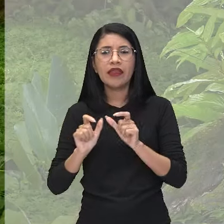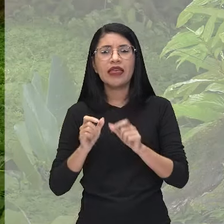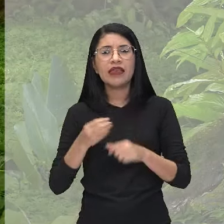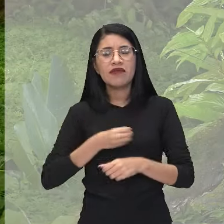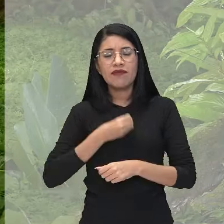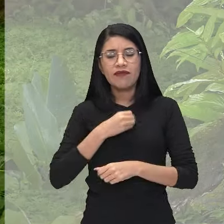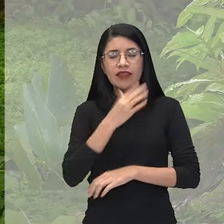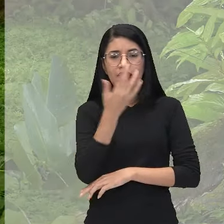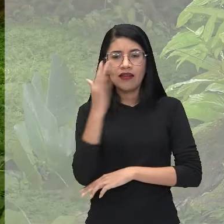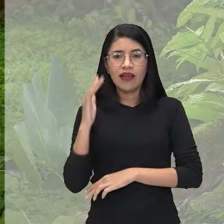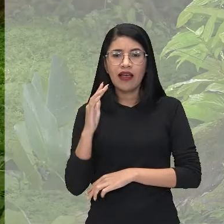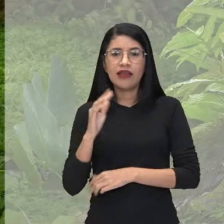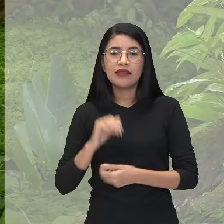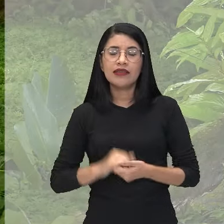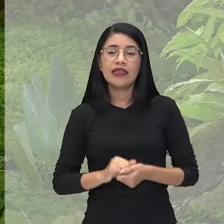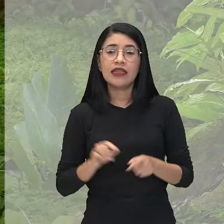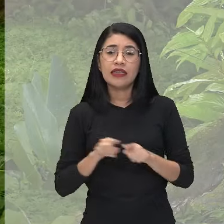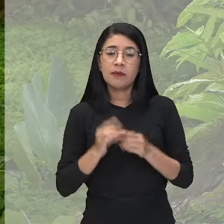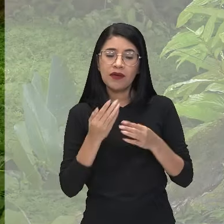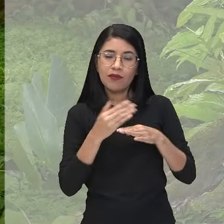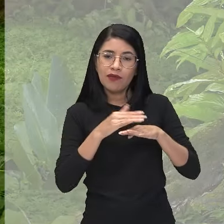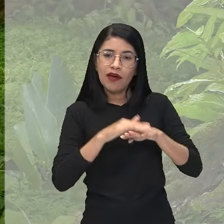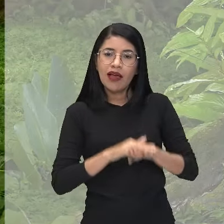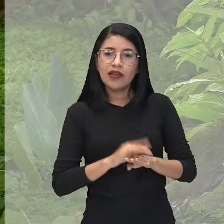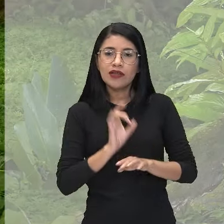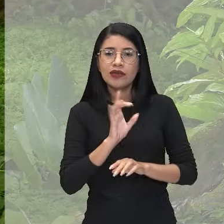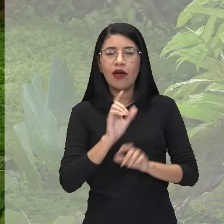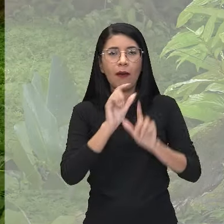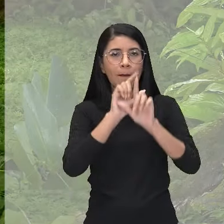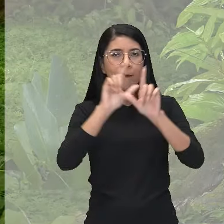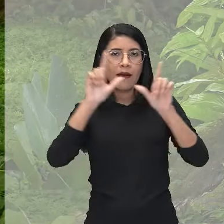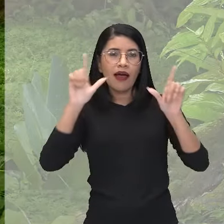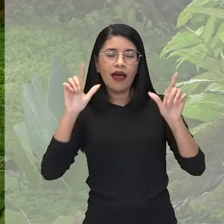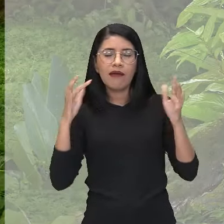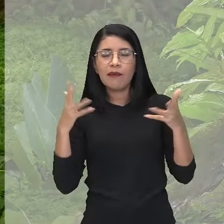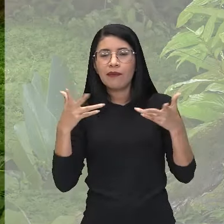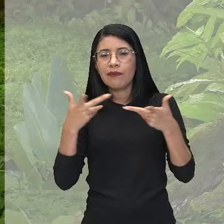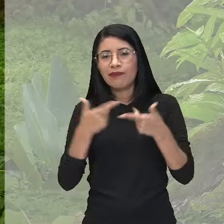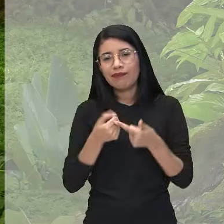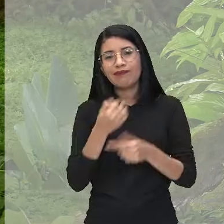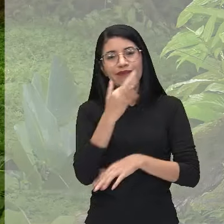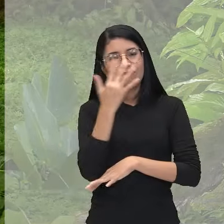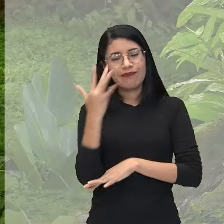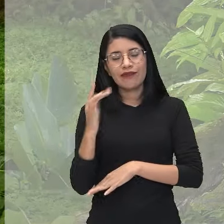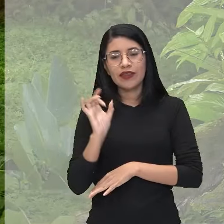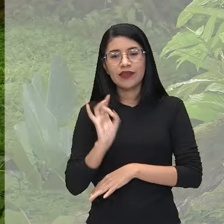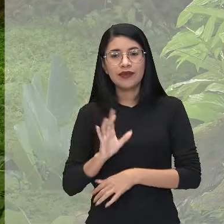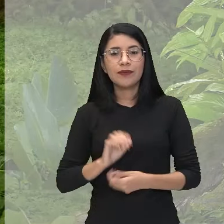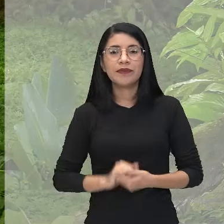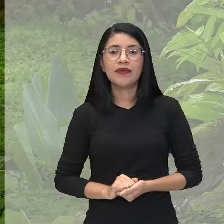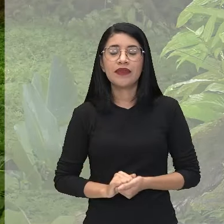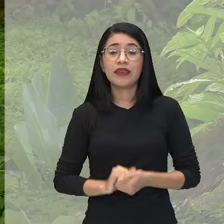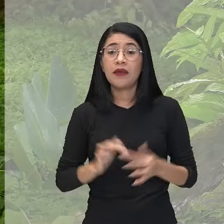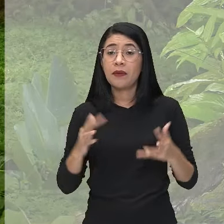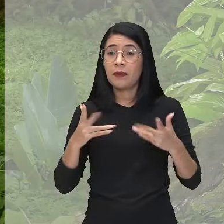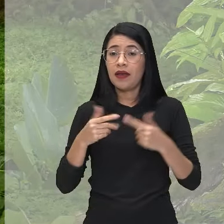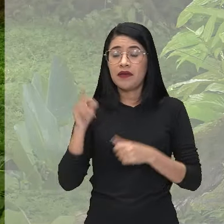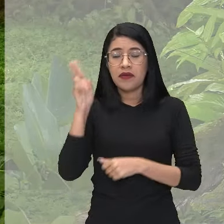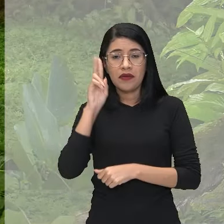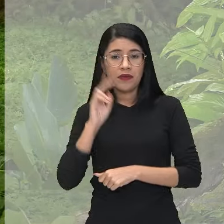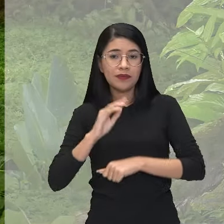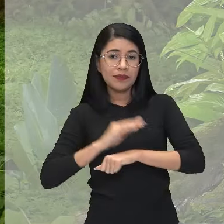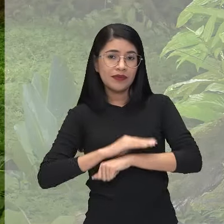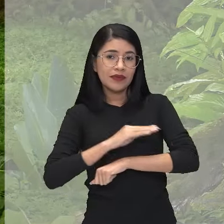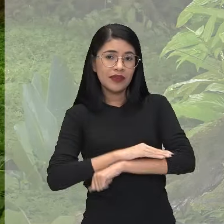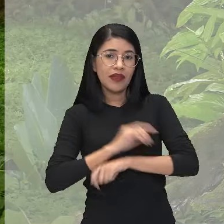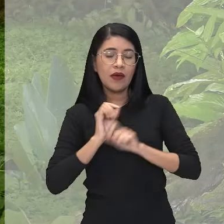relegado à Amazônia condições de mera paisagem exótica. A maravilhosa história do Sapo Taroubeque é